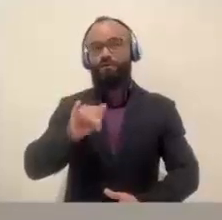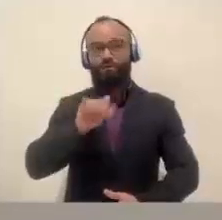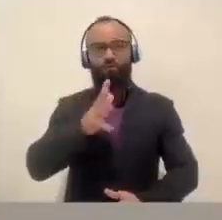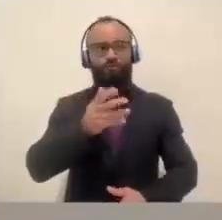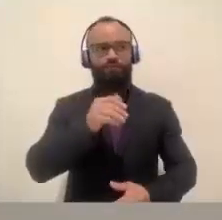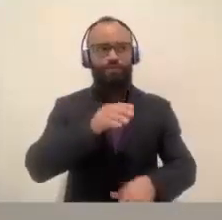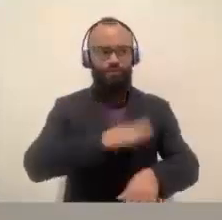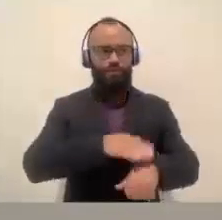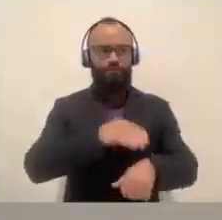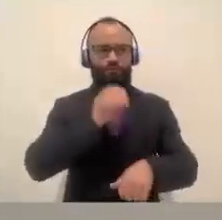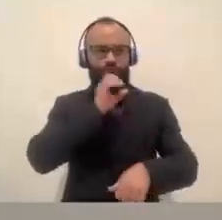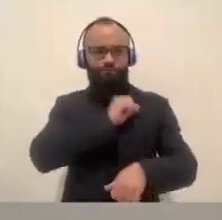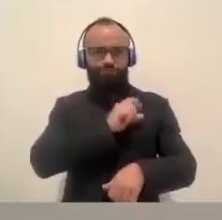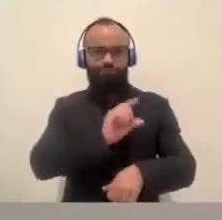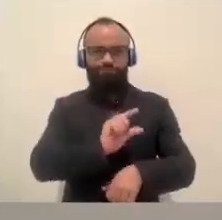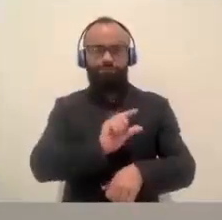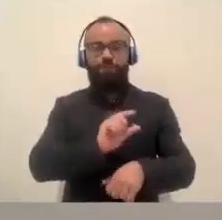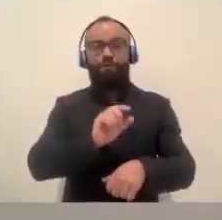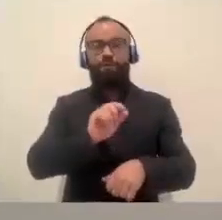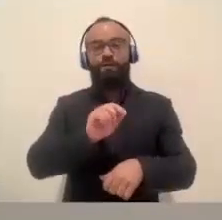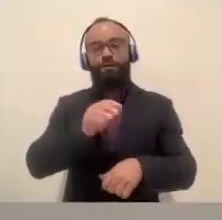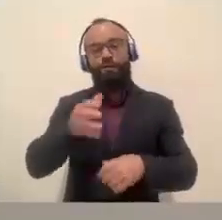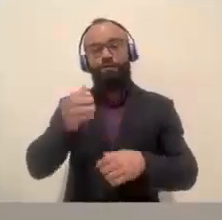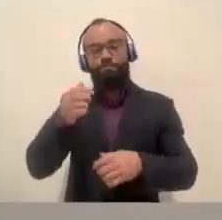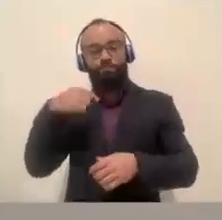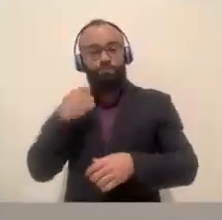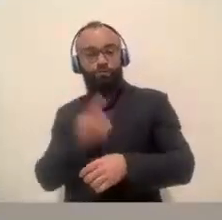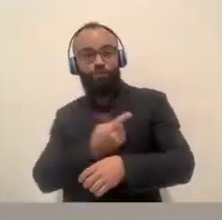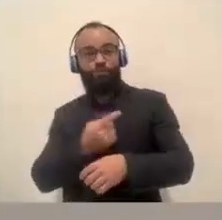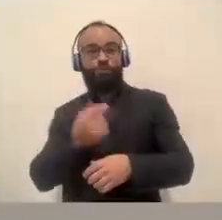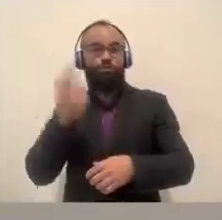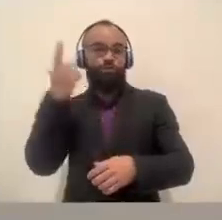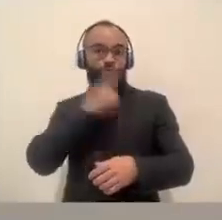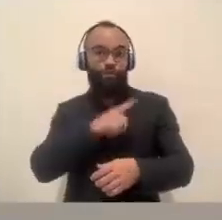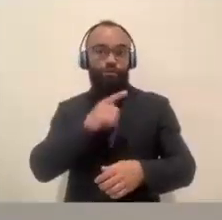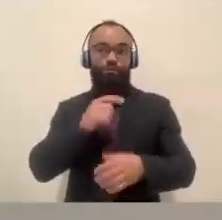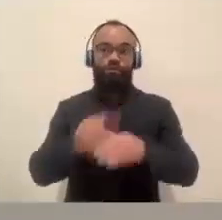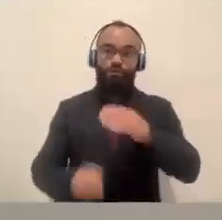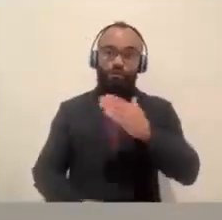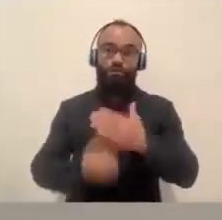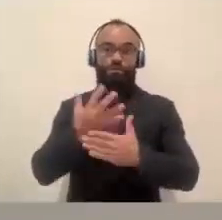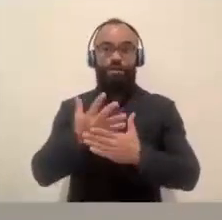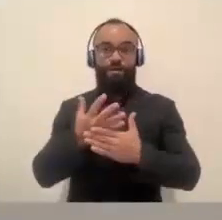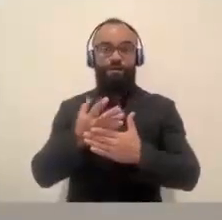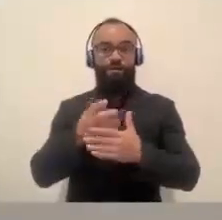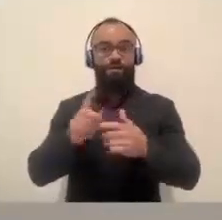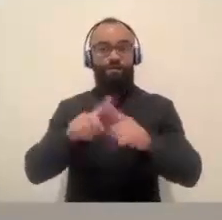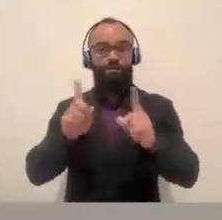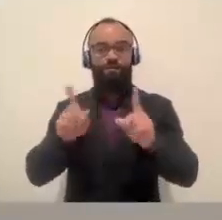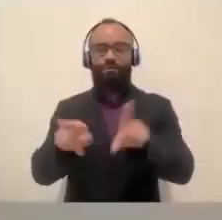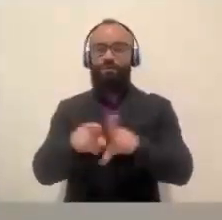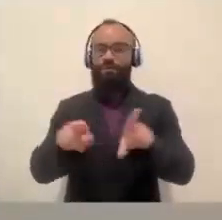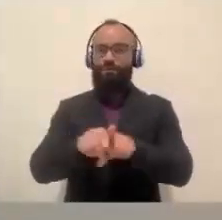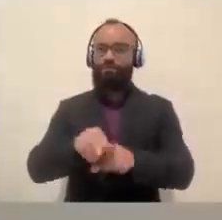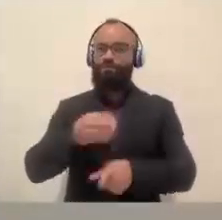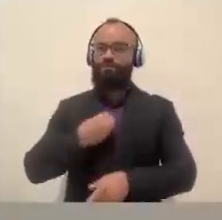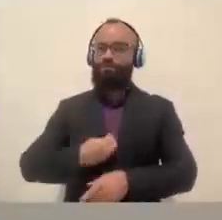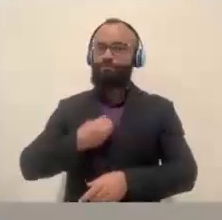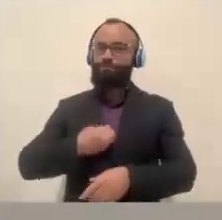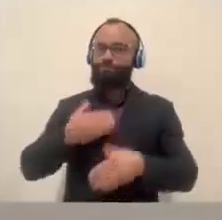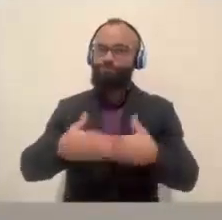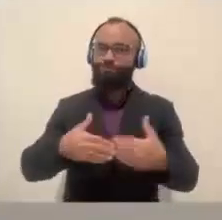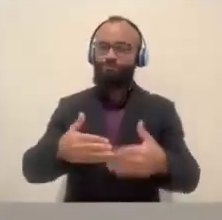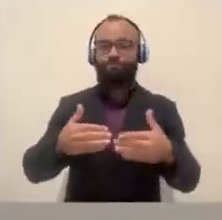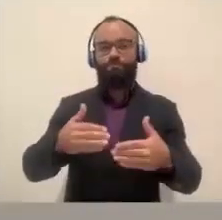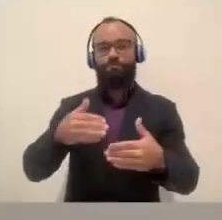que não somente a gente conseguiu implantar como vai funcionar a Procuradoria da Mulher nessa Câmara. Eu vou dar uma palavrinha